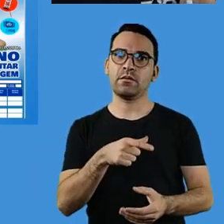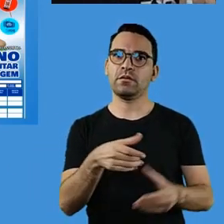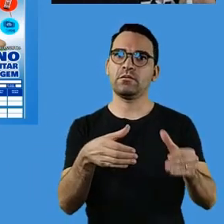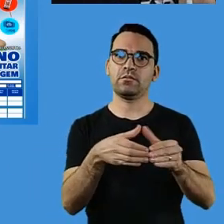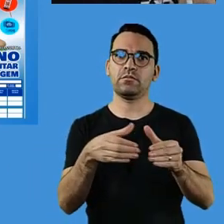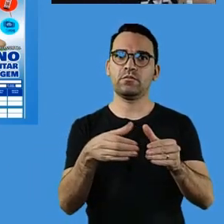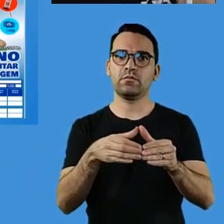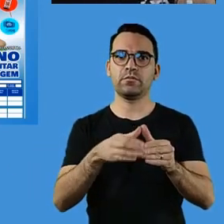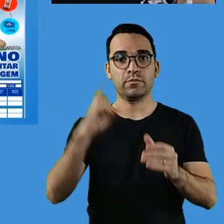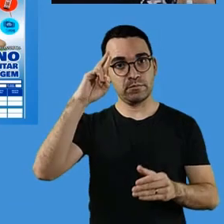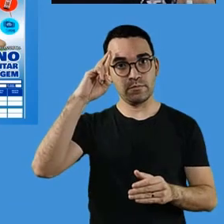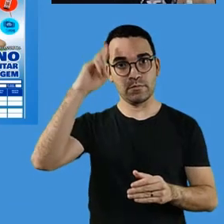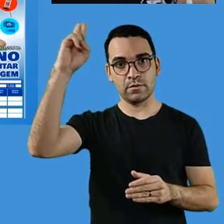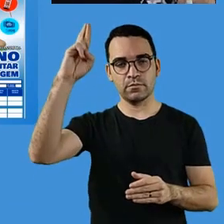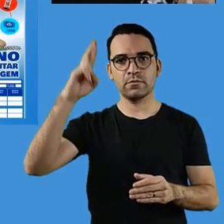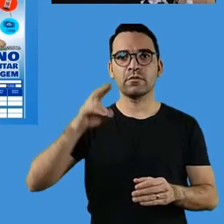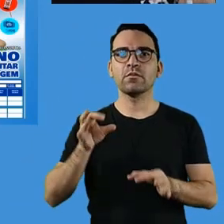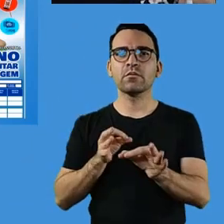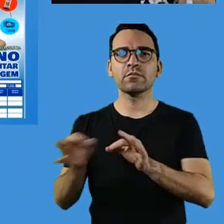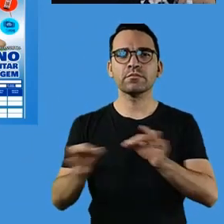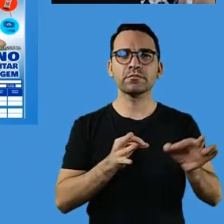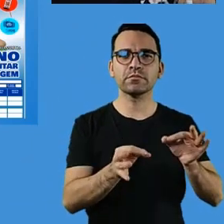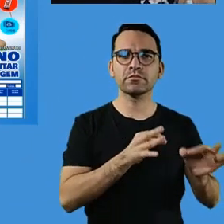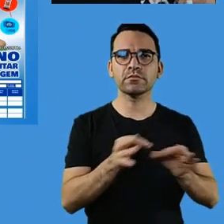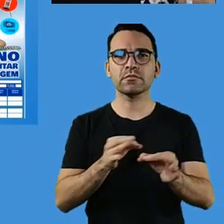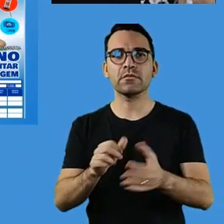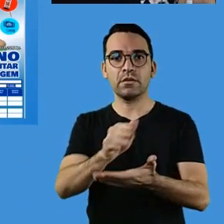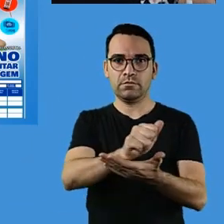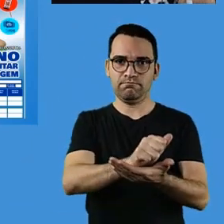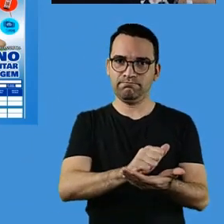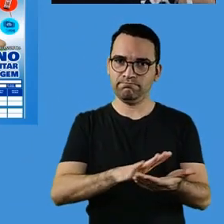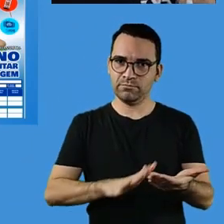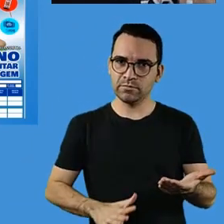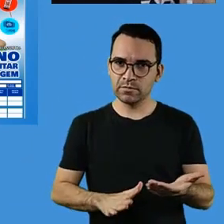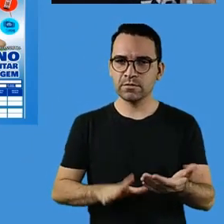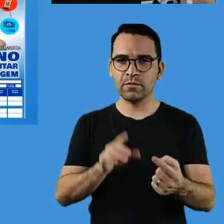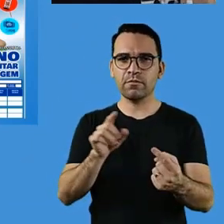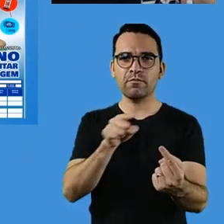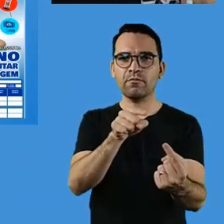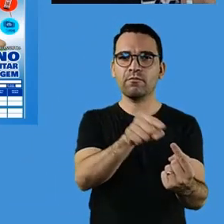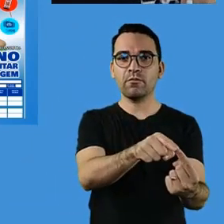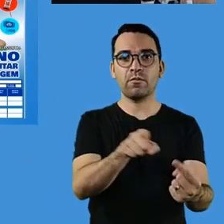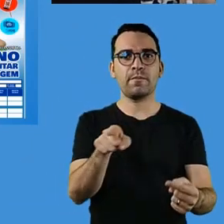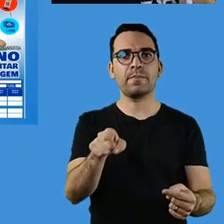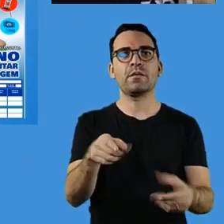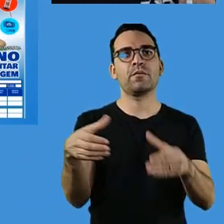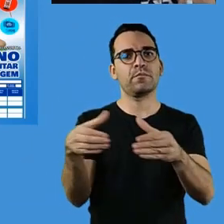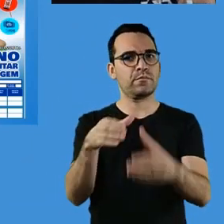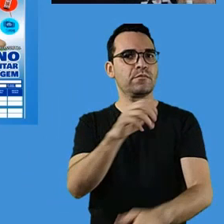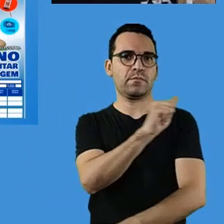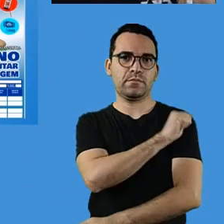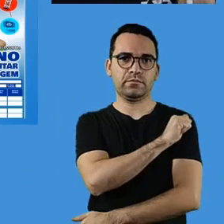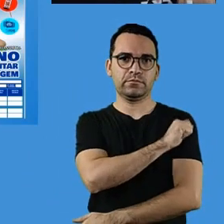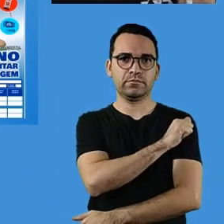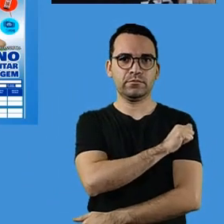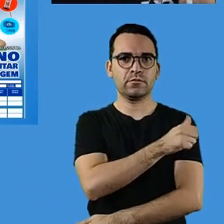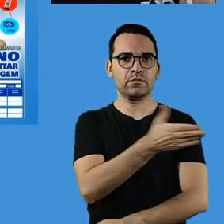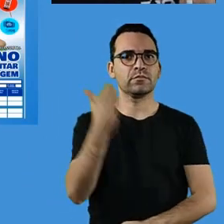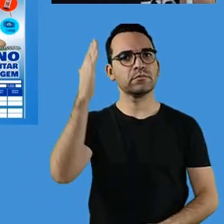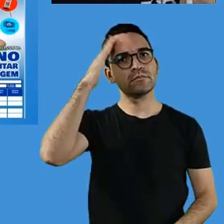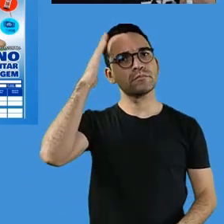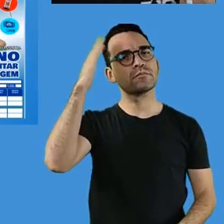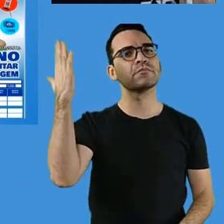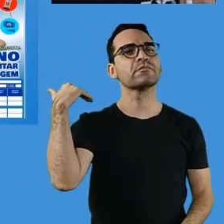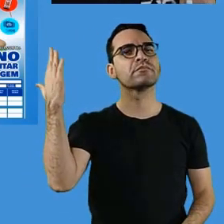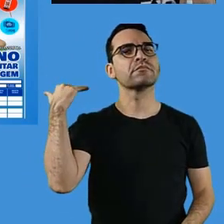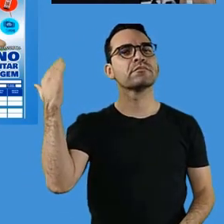em continuar a organização e elaboração das atividades direcionadas aos alunos. Então, como vocês já sabiam,